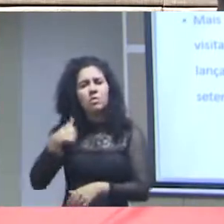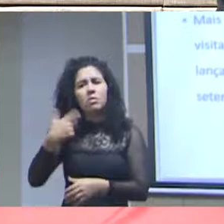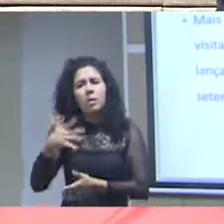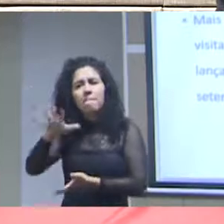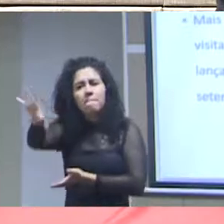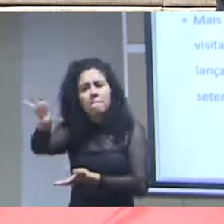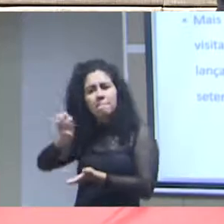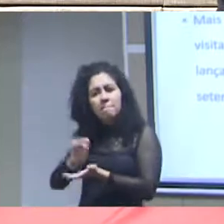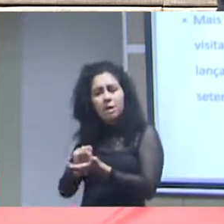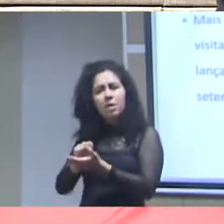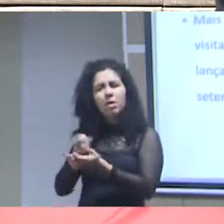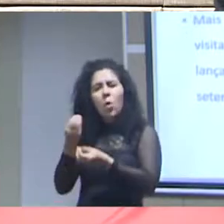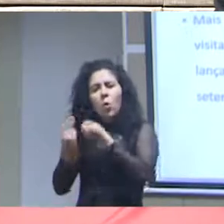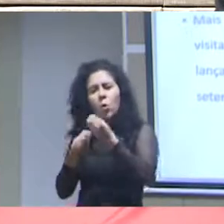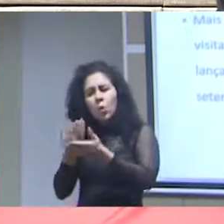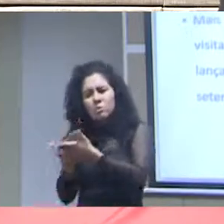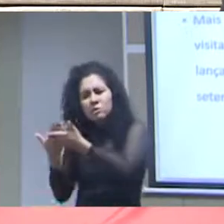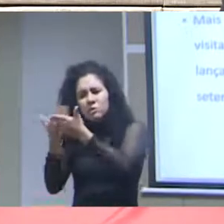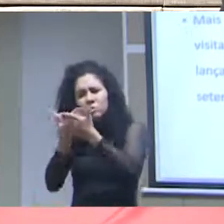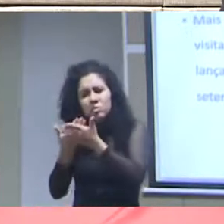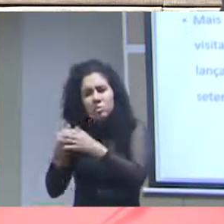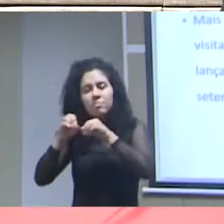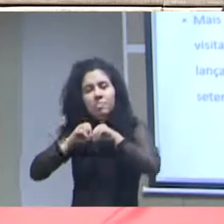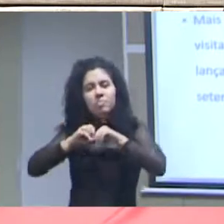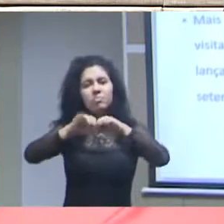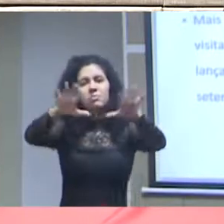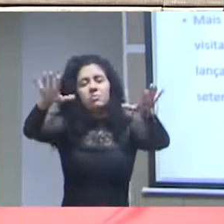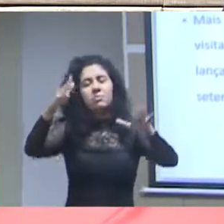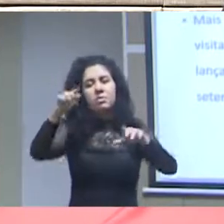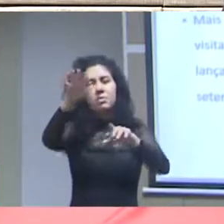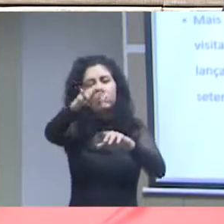informações em ferramentas que a sociedade pode utilizar